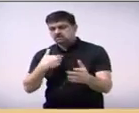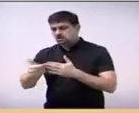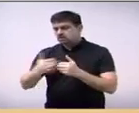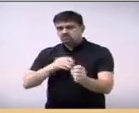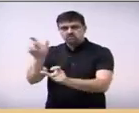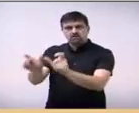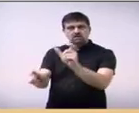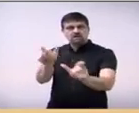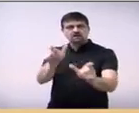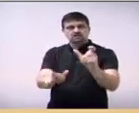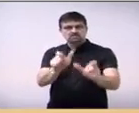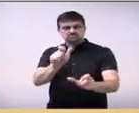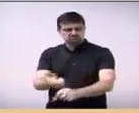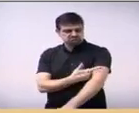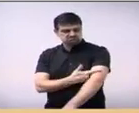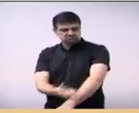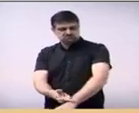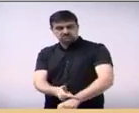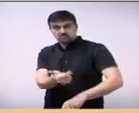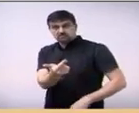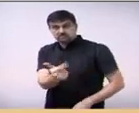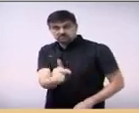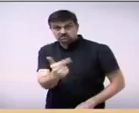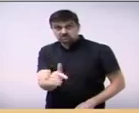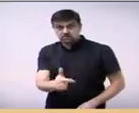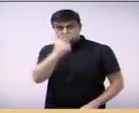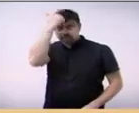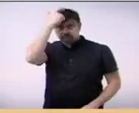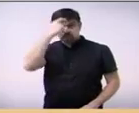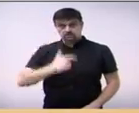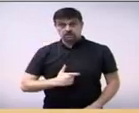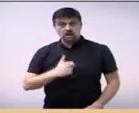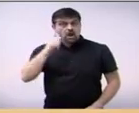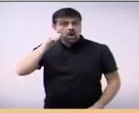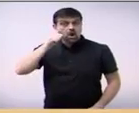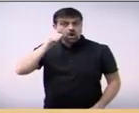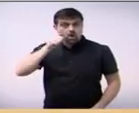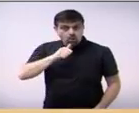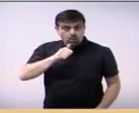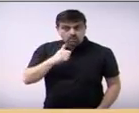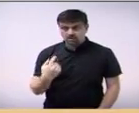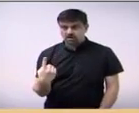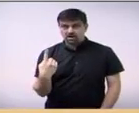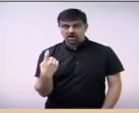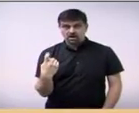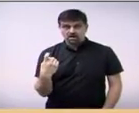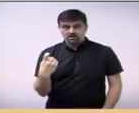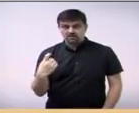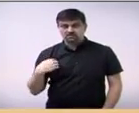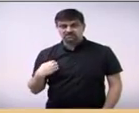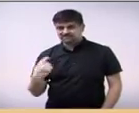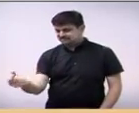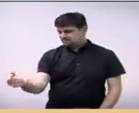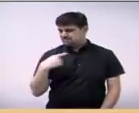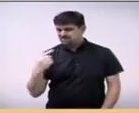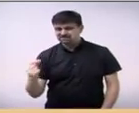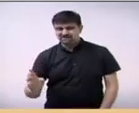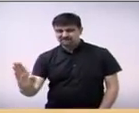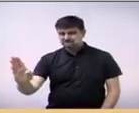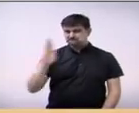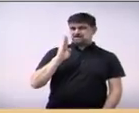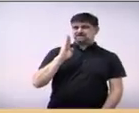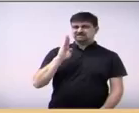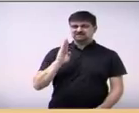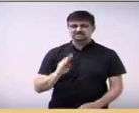quer que seja. Já no meu caso, eu como mulher nesta casa, a ofensa é direta, ela é